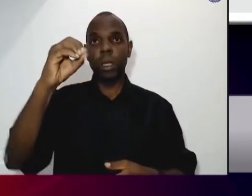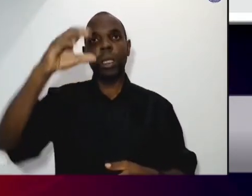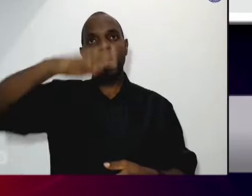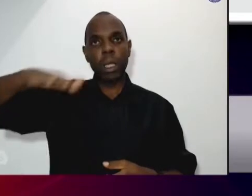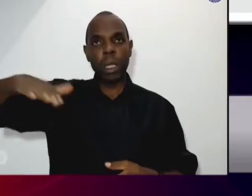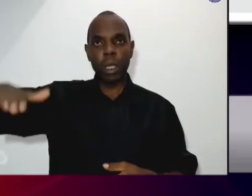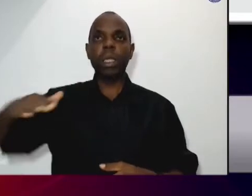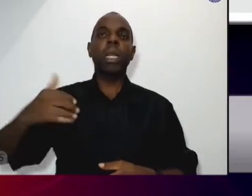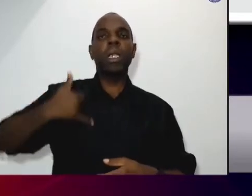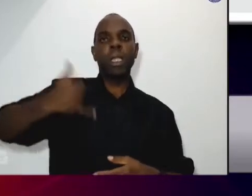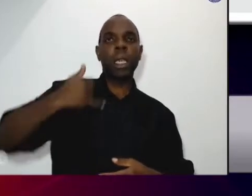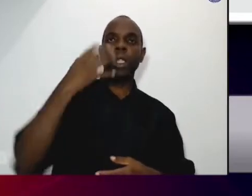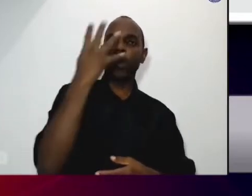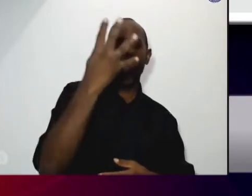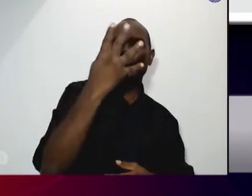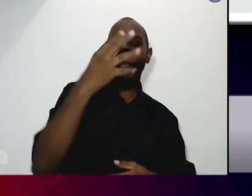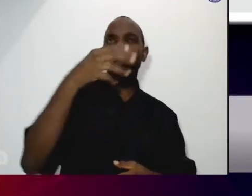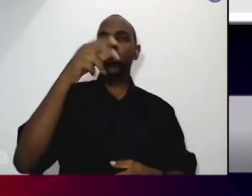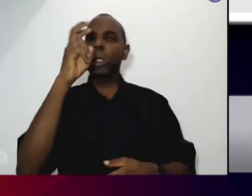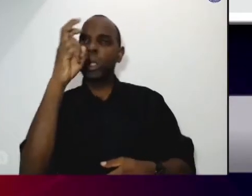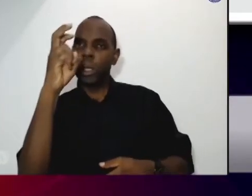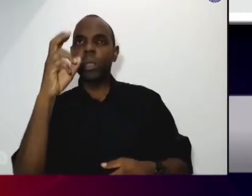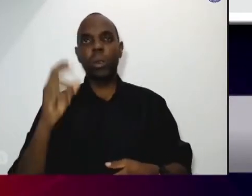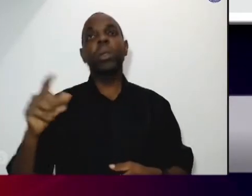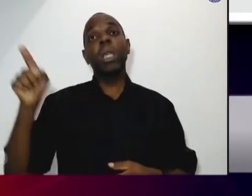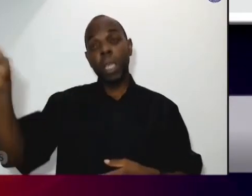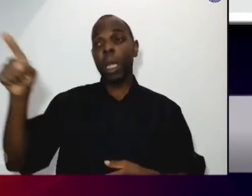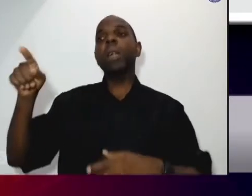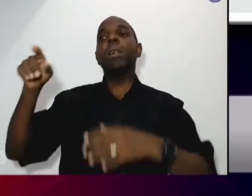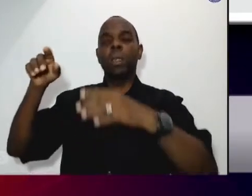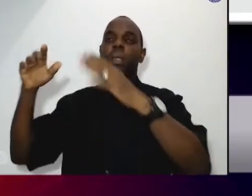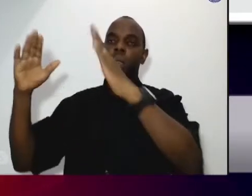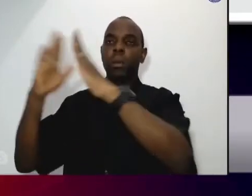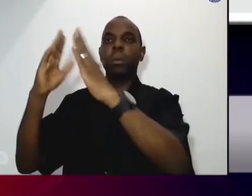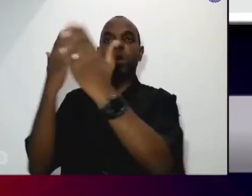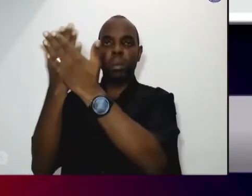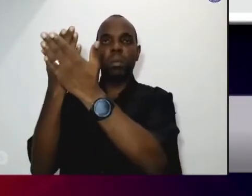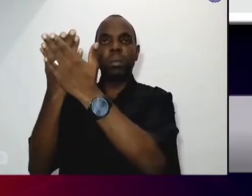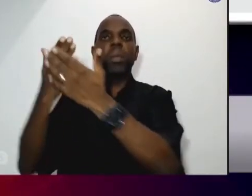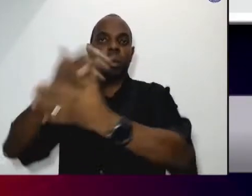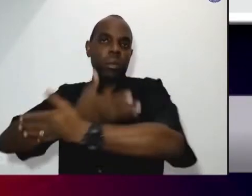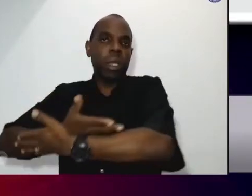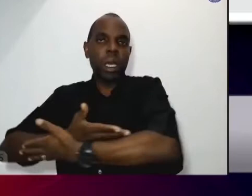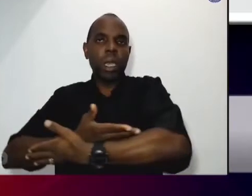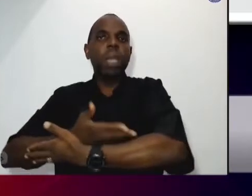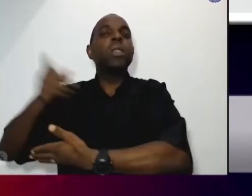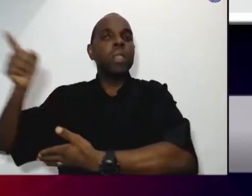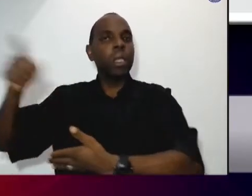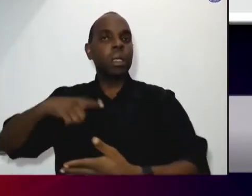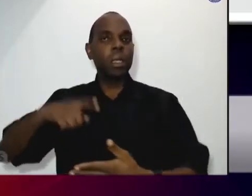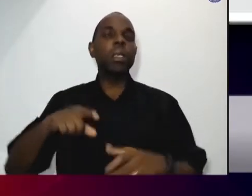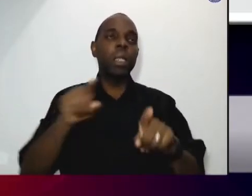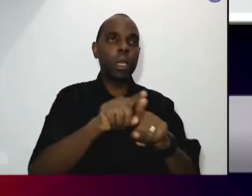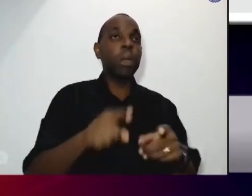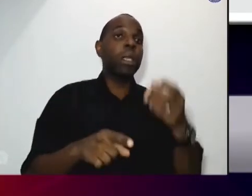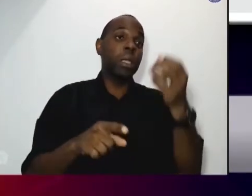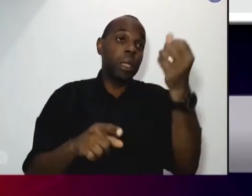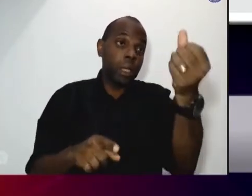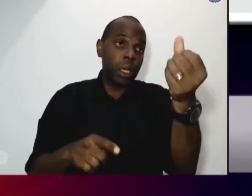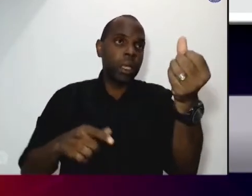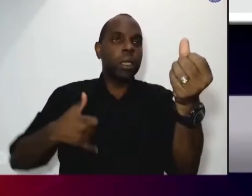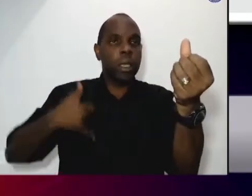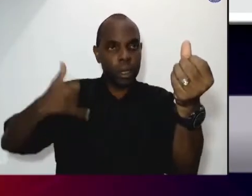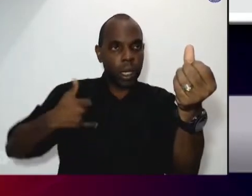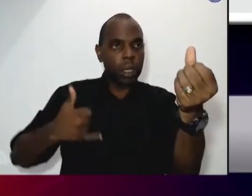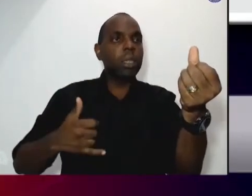ficam conosco no contraturno da creche e mais as crianças de 6 a 14 no contraturno